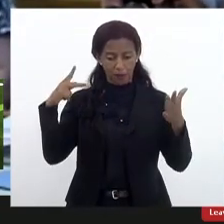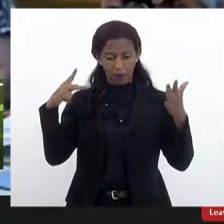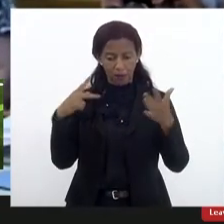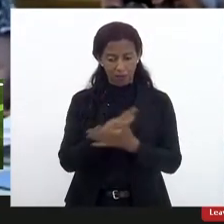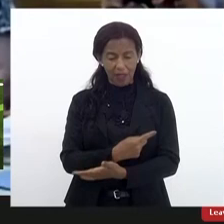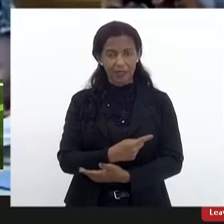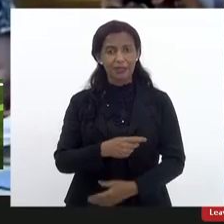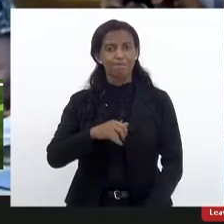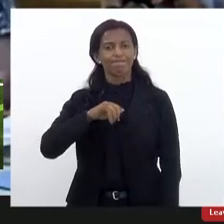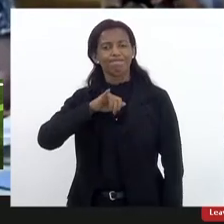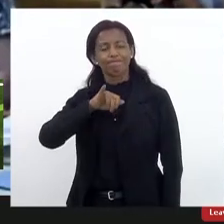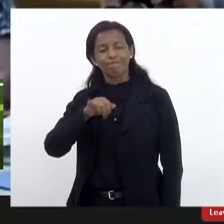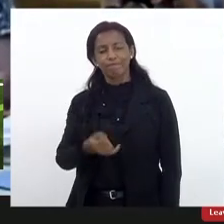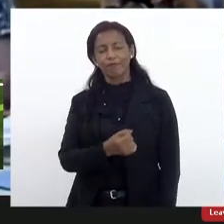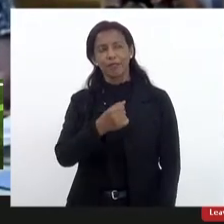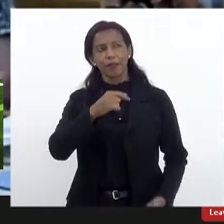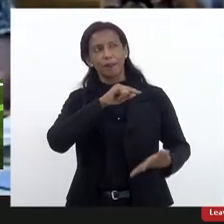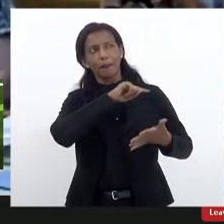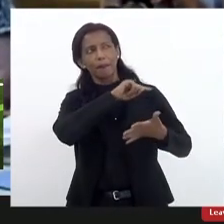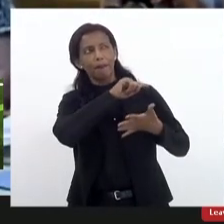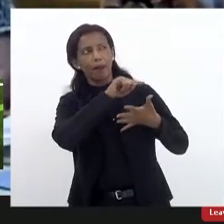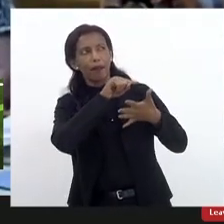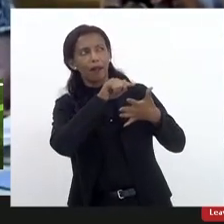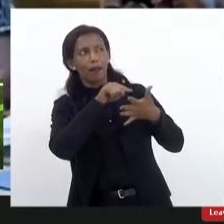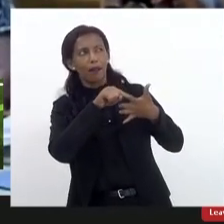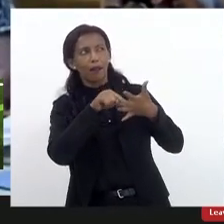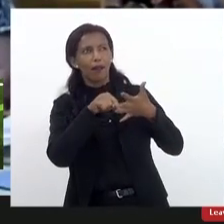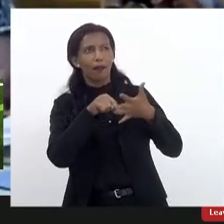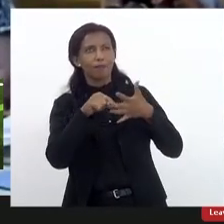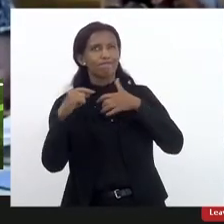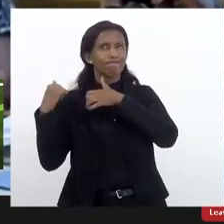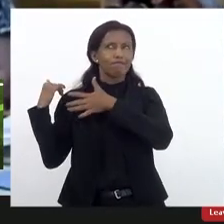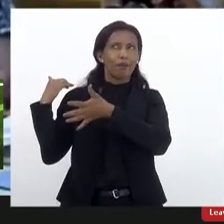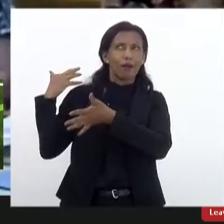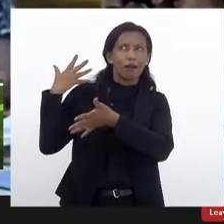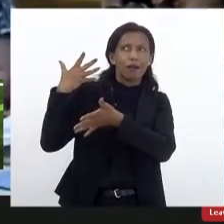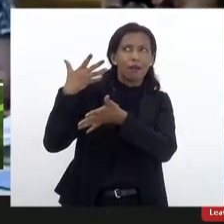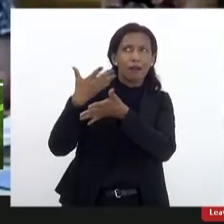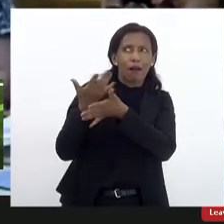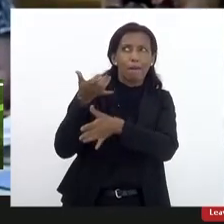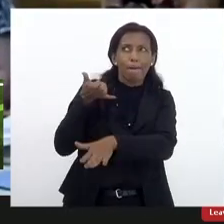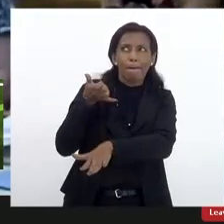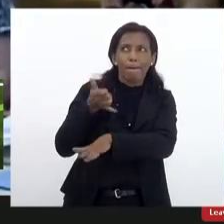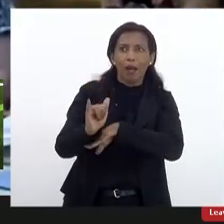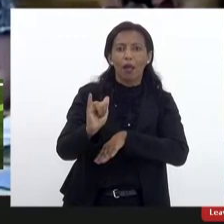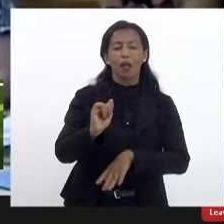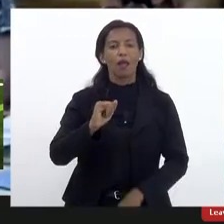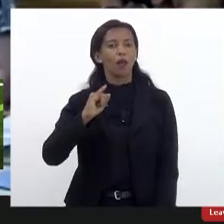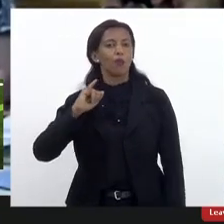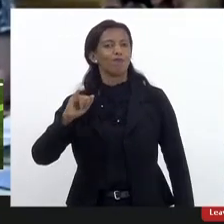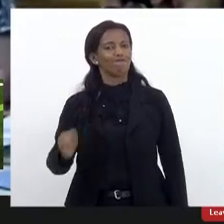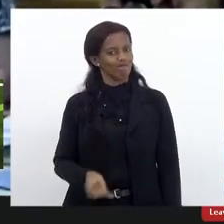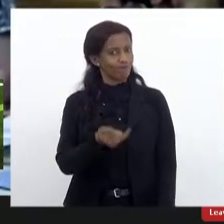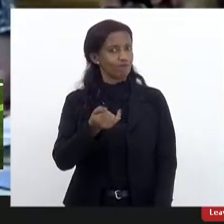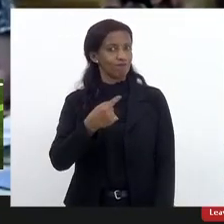aproveita para rever também as nossas falhas, uma oportunidade da gente